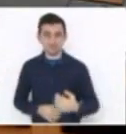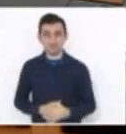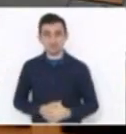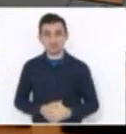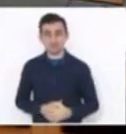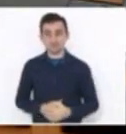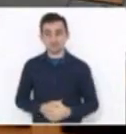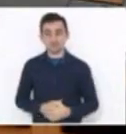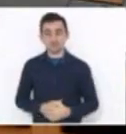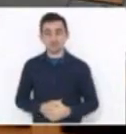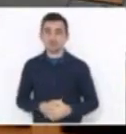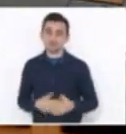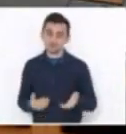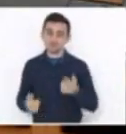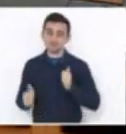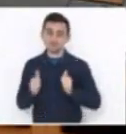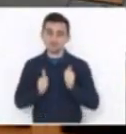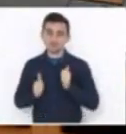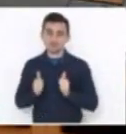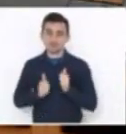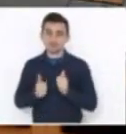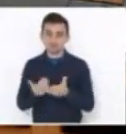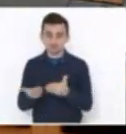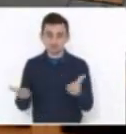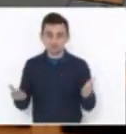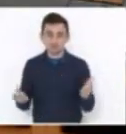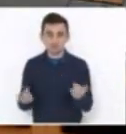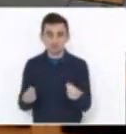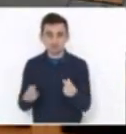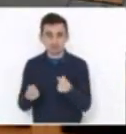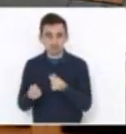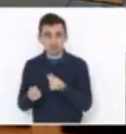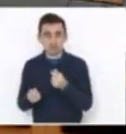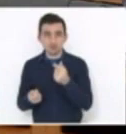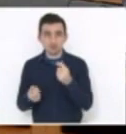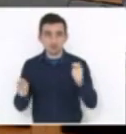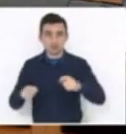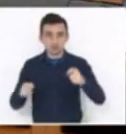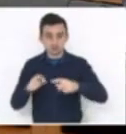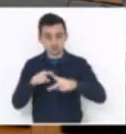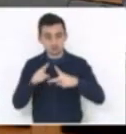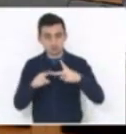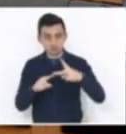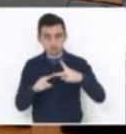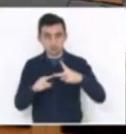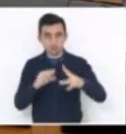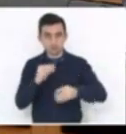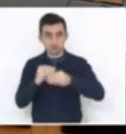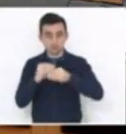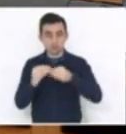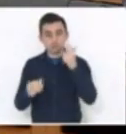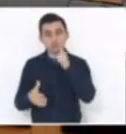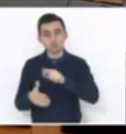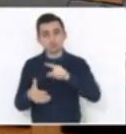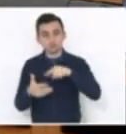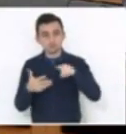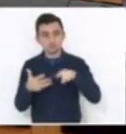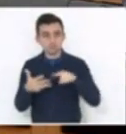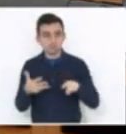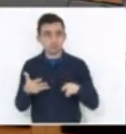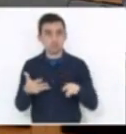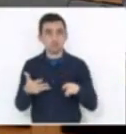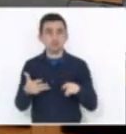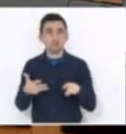Mas eu espero ter a sensibilidade dos senhores parlamentares nessas duas emendas que destacamos, até para dizer que